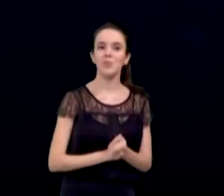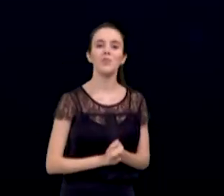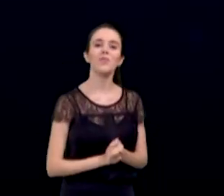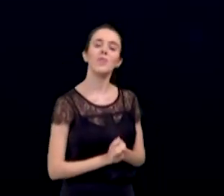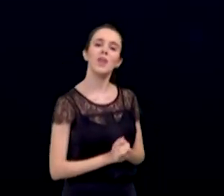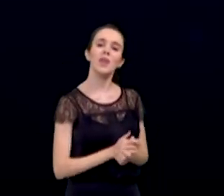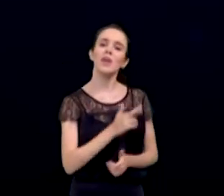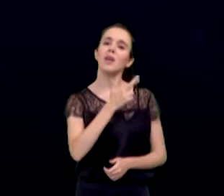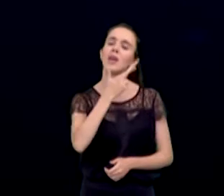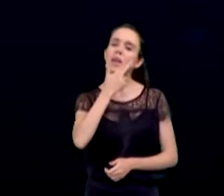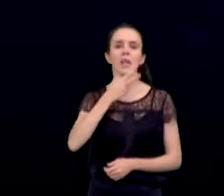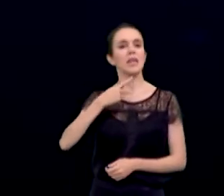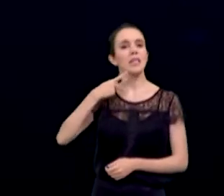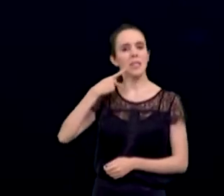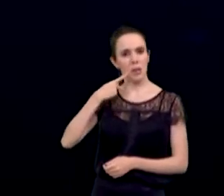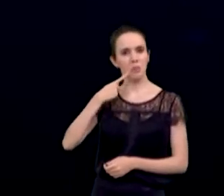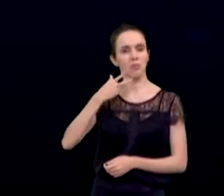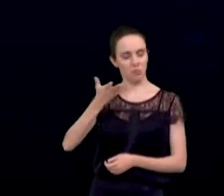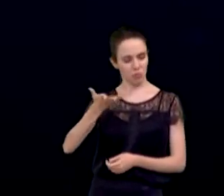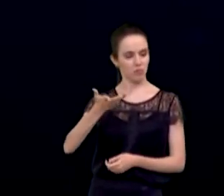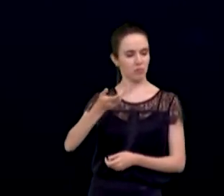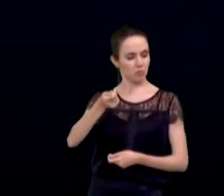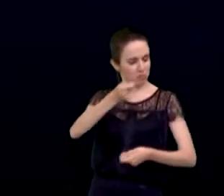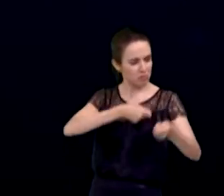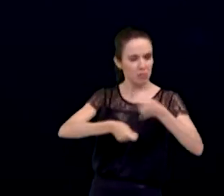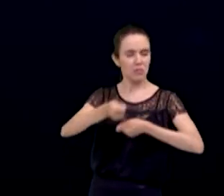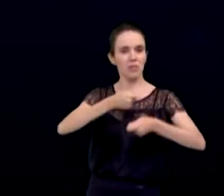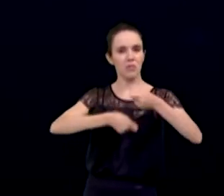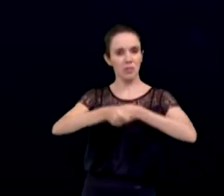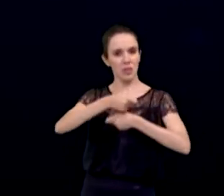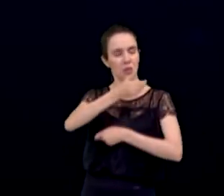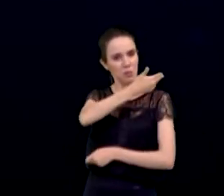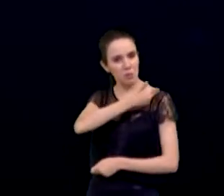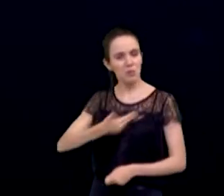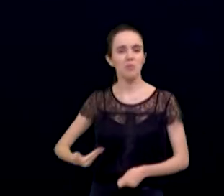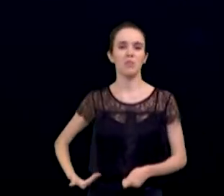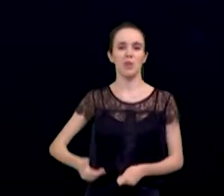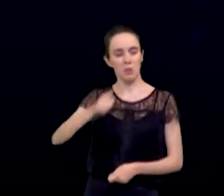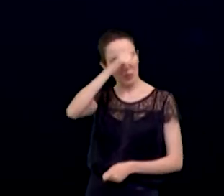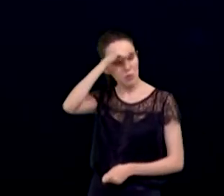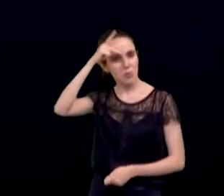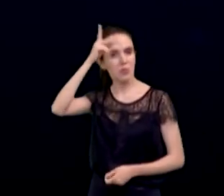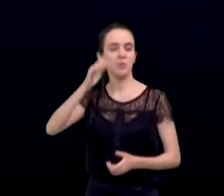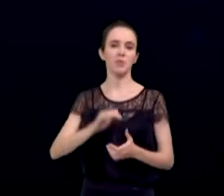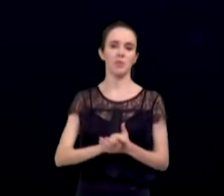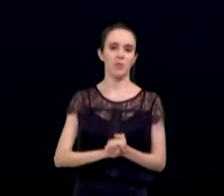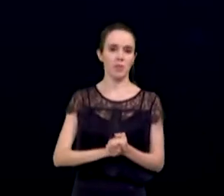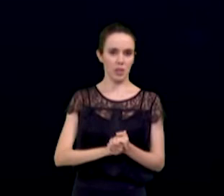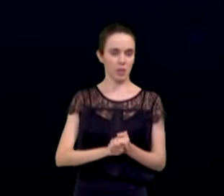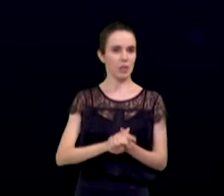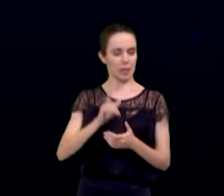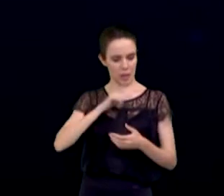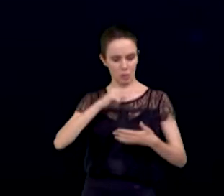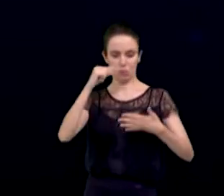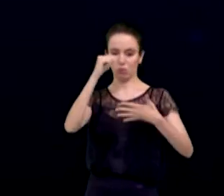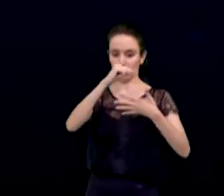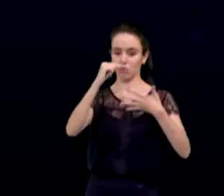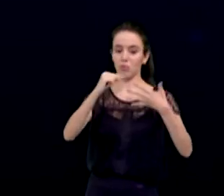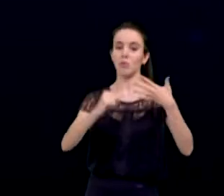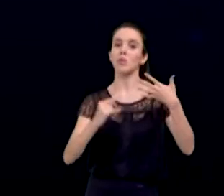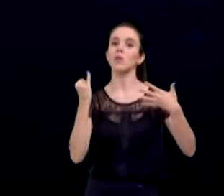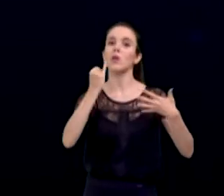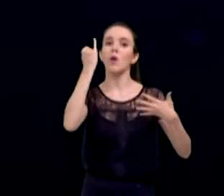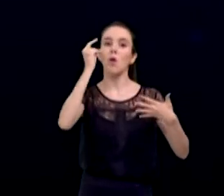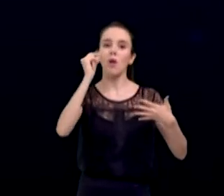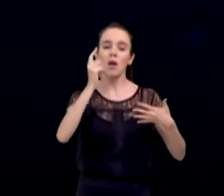Renata, a gestão pública, a boa gestão pública, ela é movida por uma série de princípios. Uma delas é